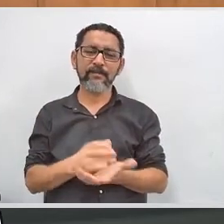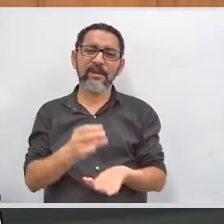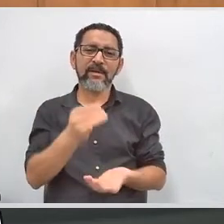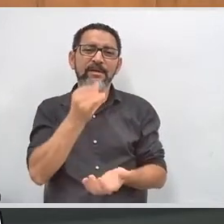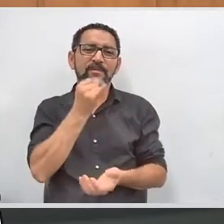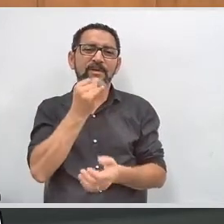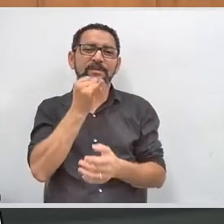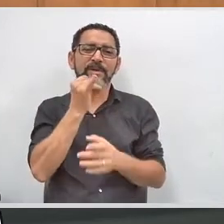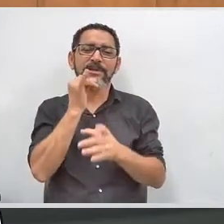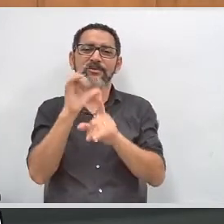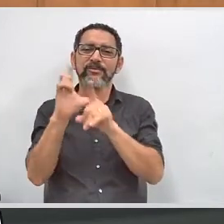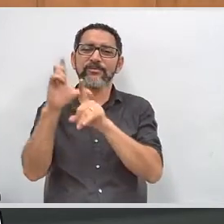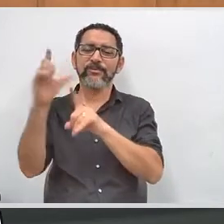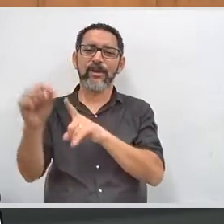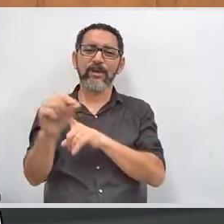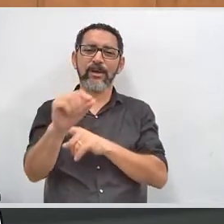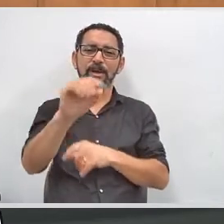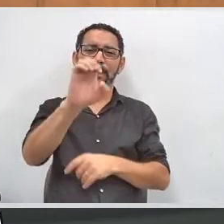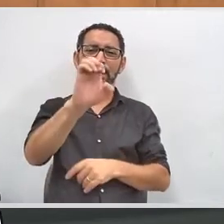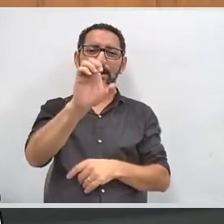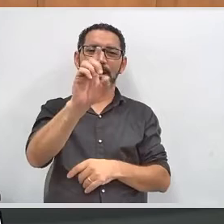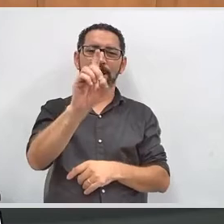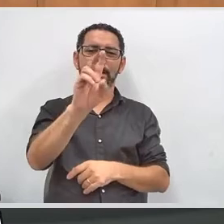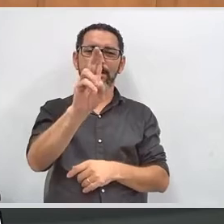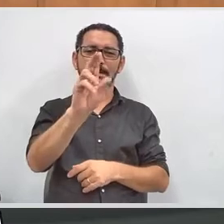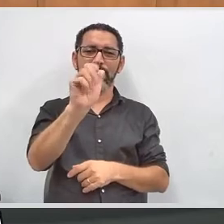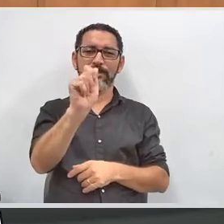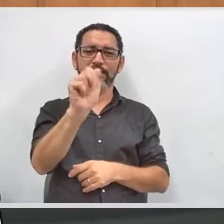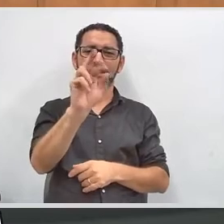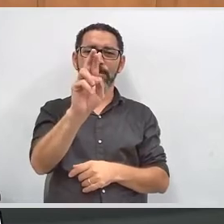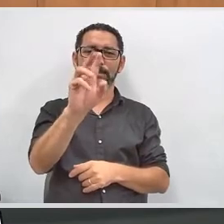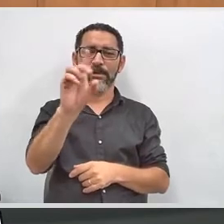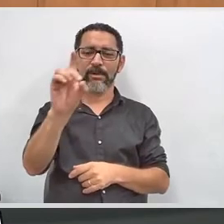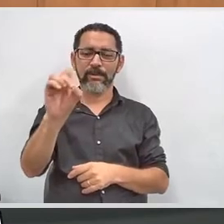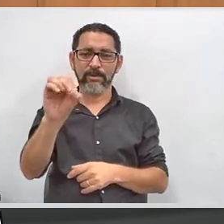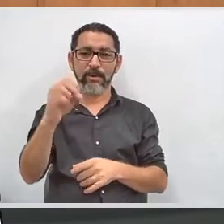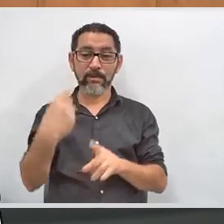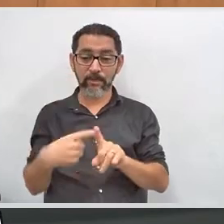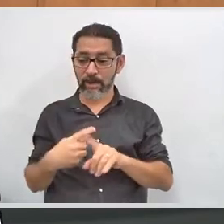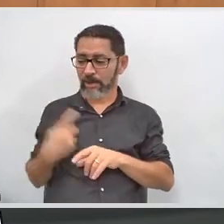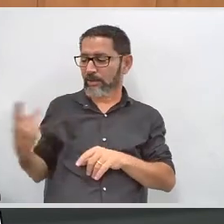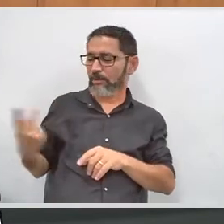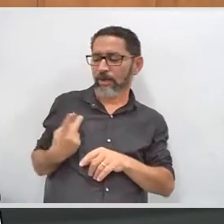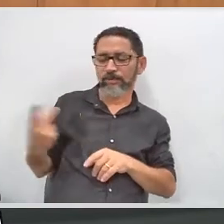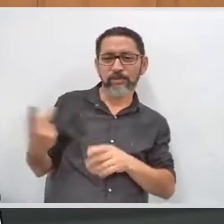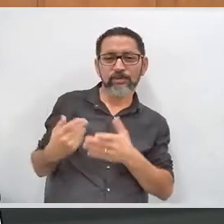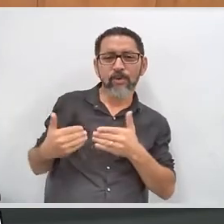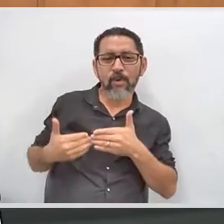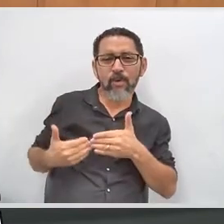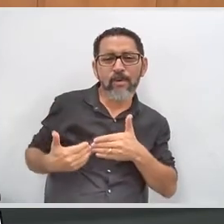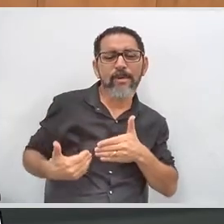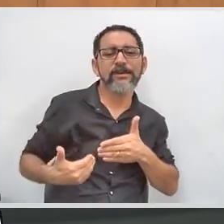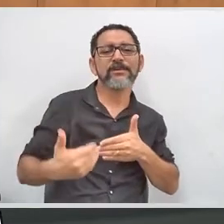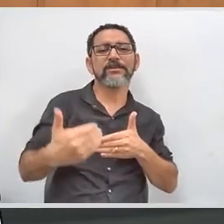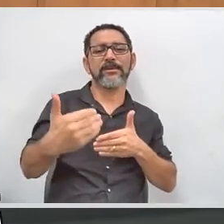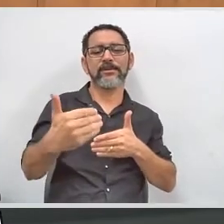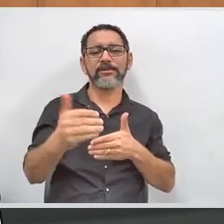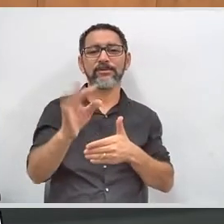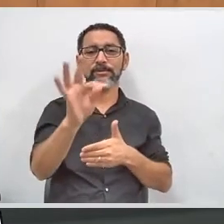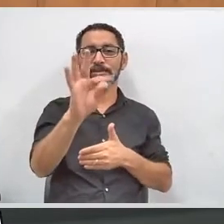Pena que o doutor Eduardo não está aqui agora, porque nós dois é que começamos essa batalha